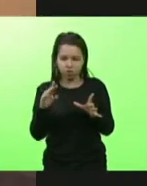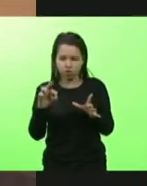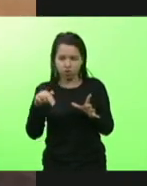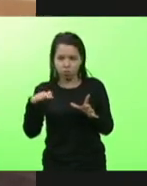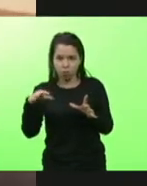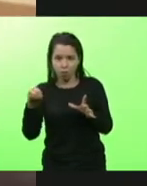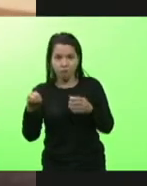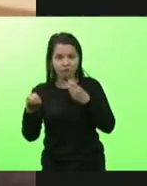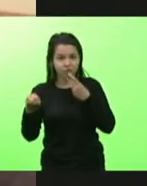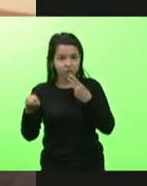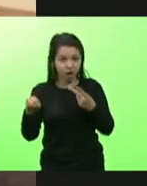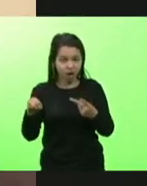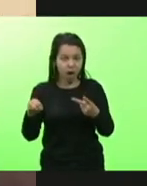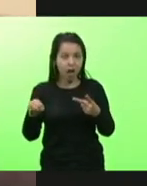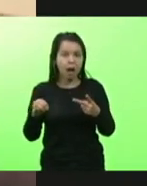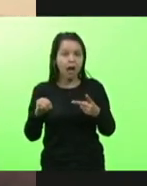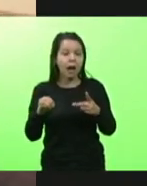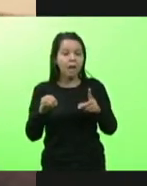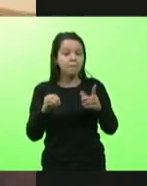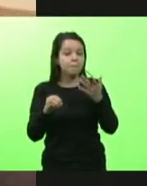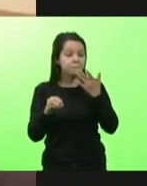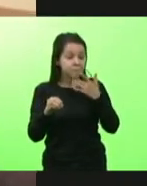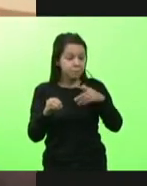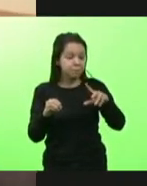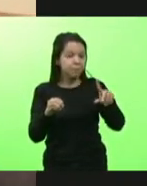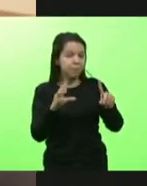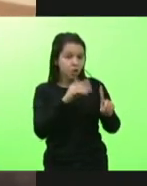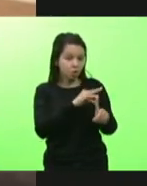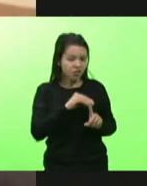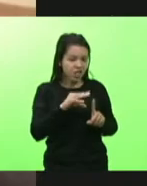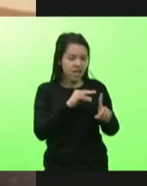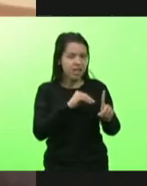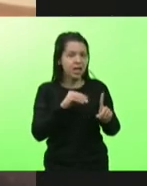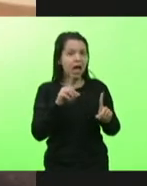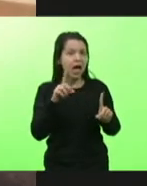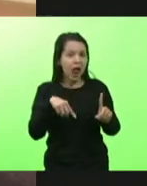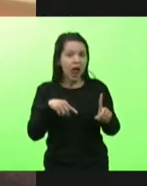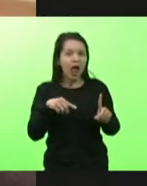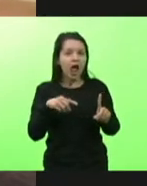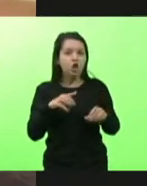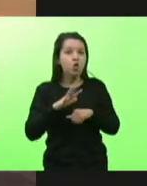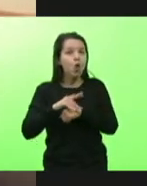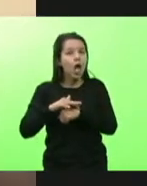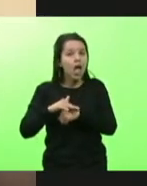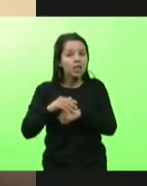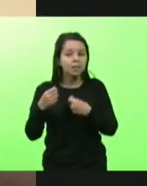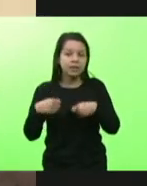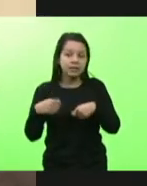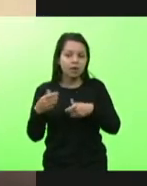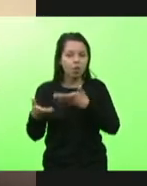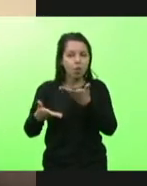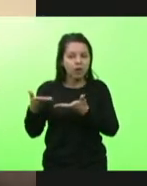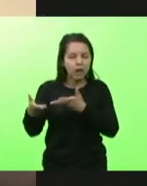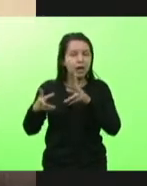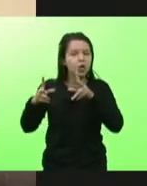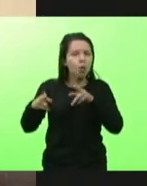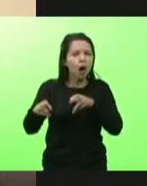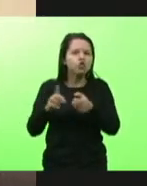doença que precisa ser tratada como uma diabetes, como uma doença de pressão alta,